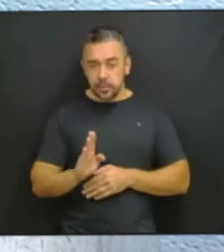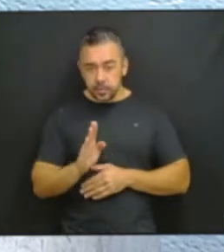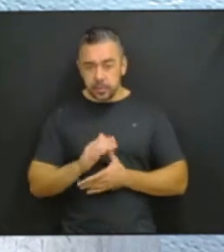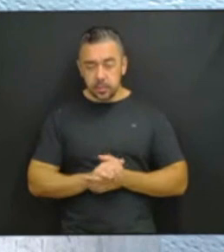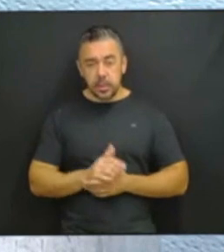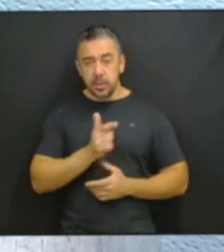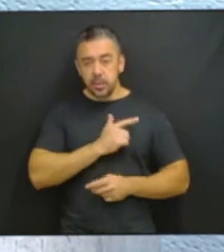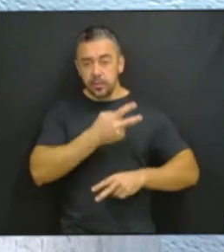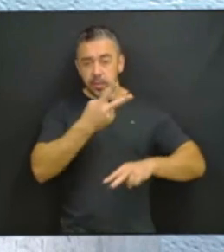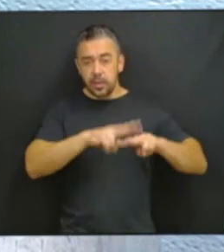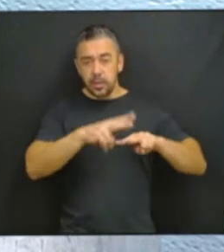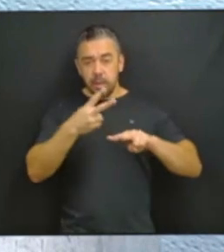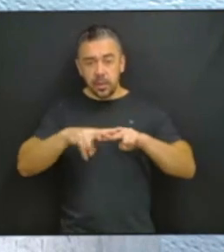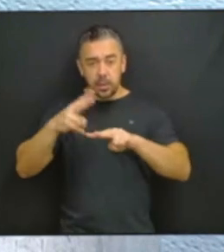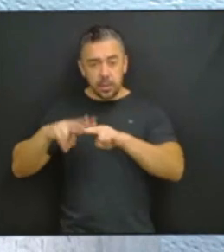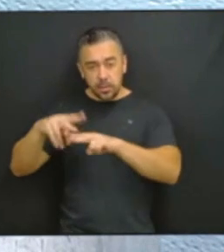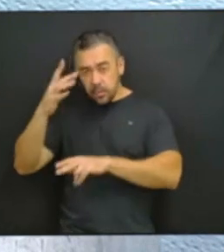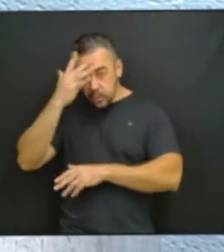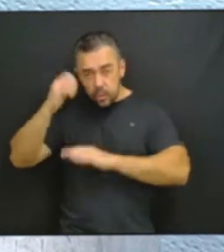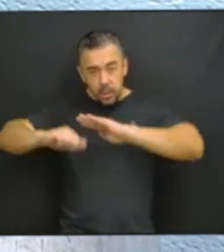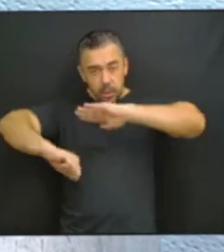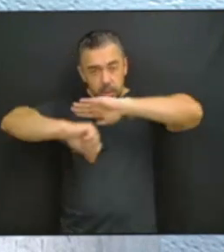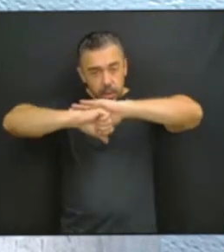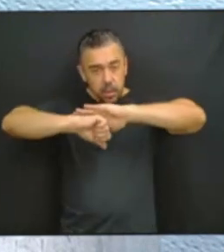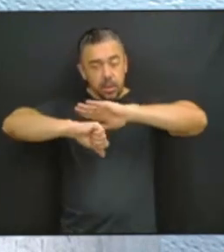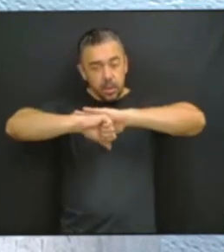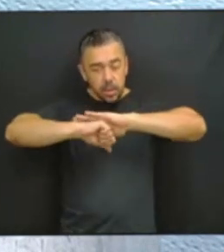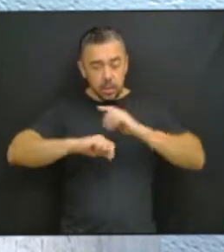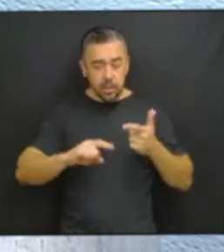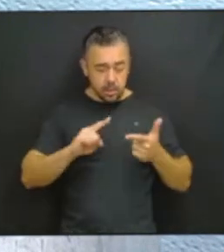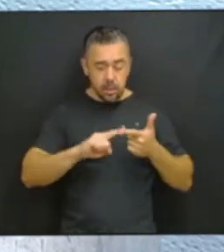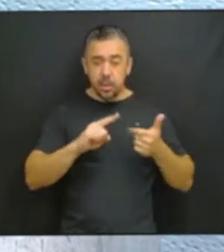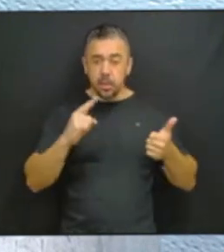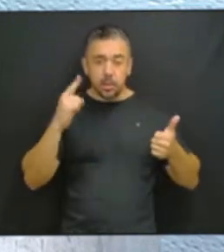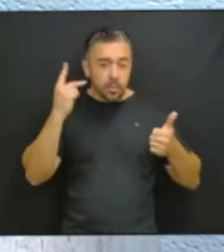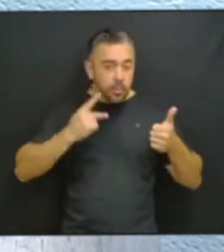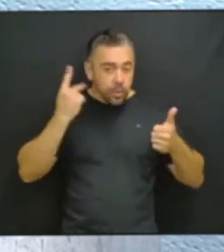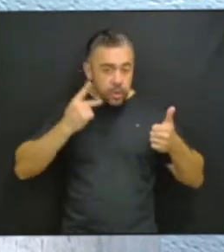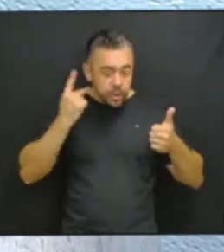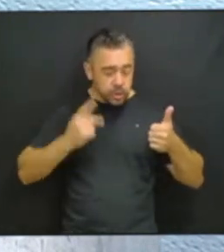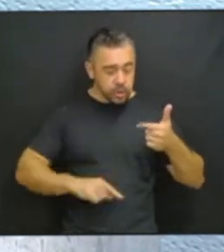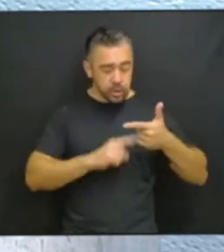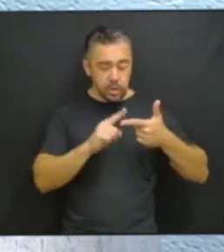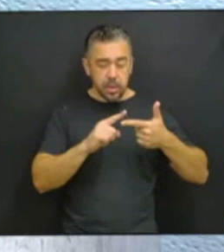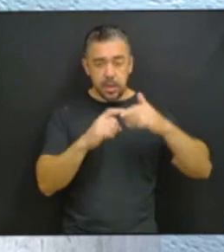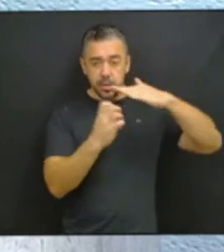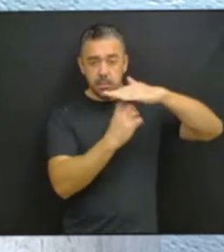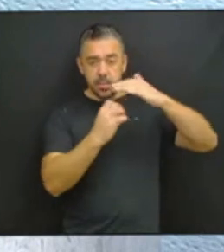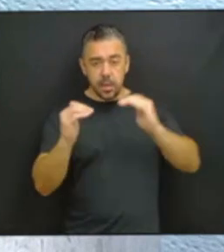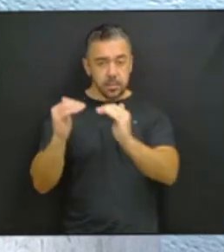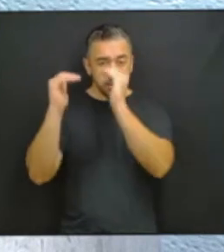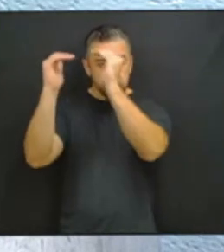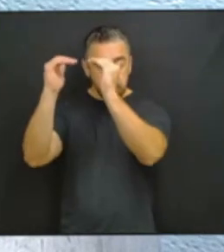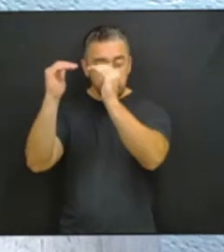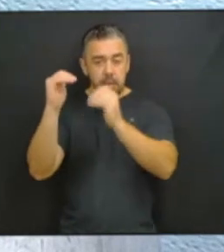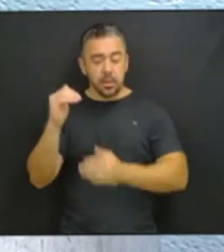à cadeia criminosos, criminosos da política e do autoempresariado da República.